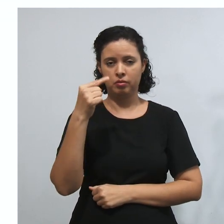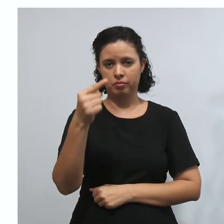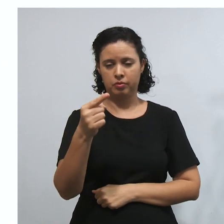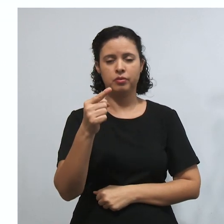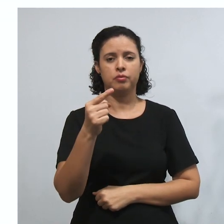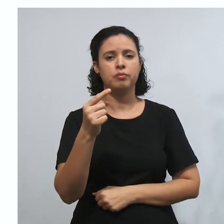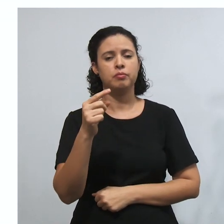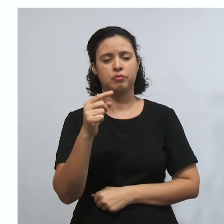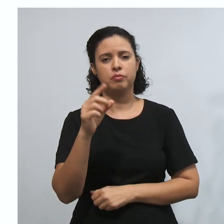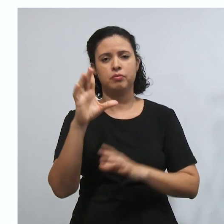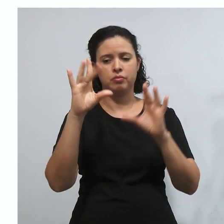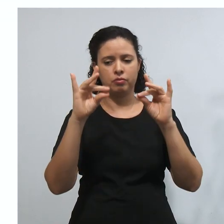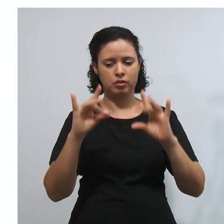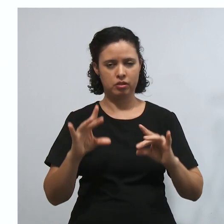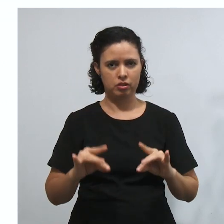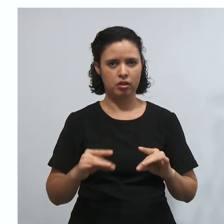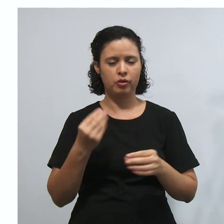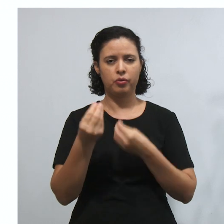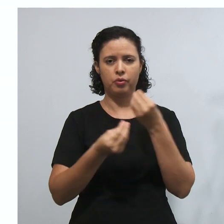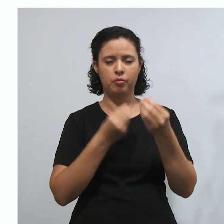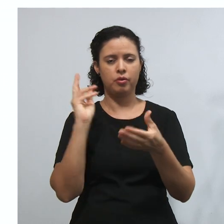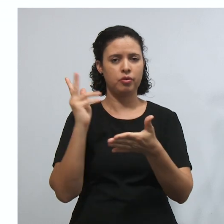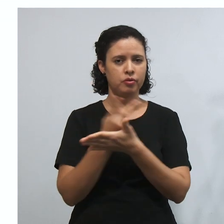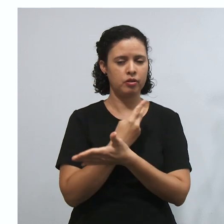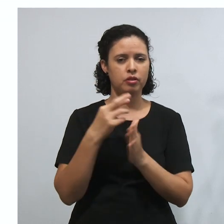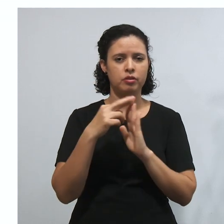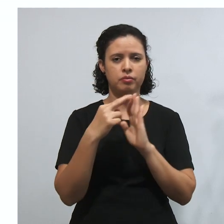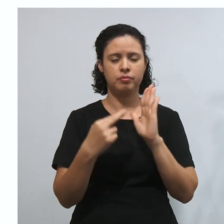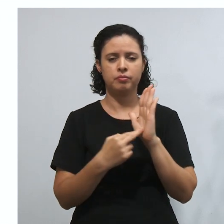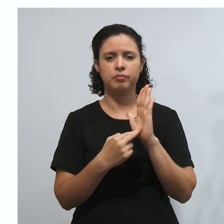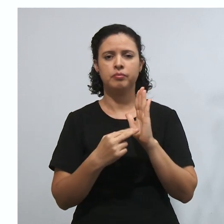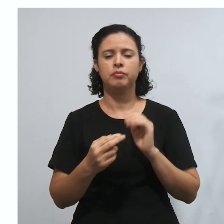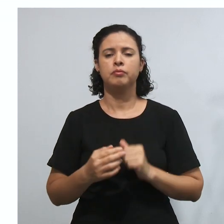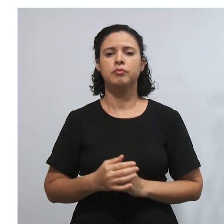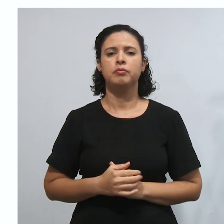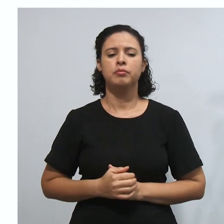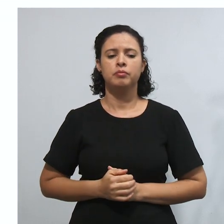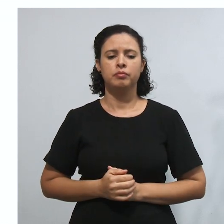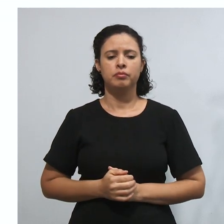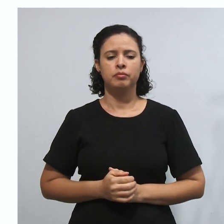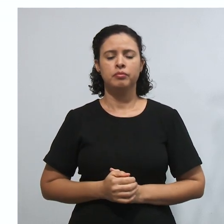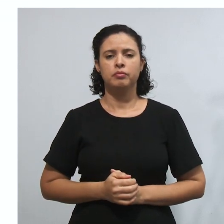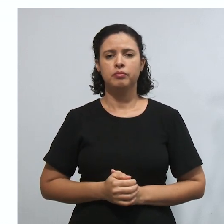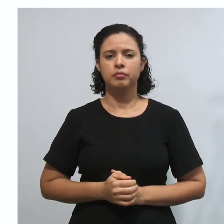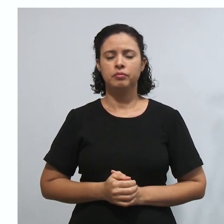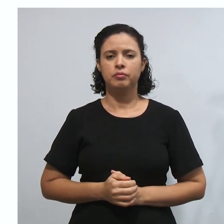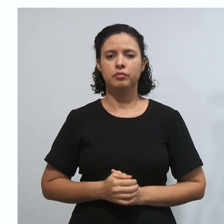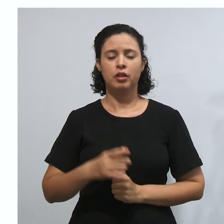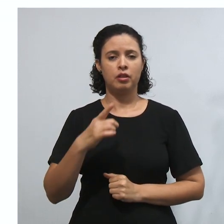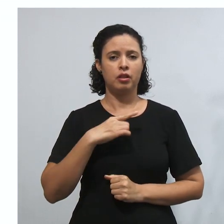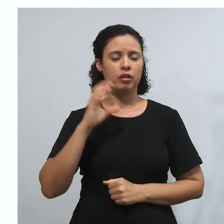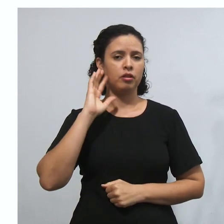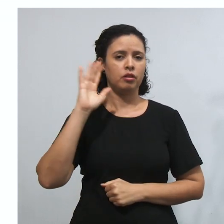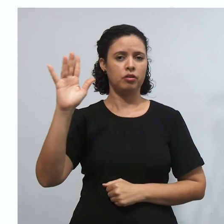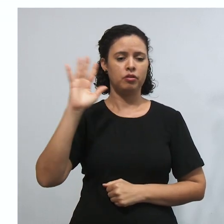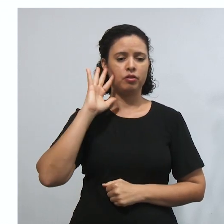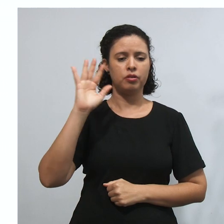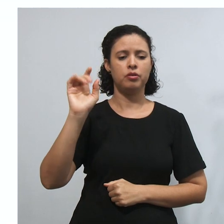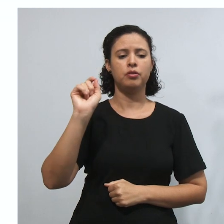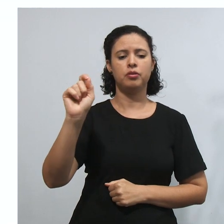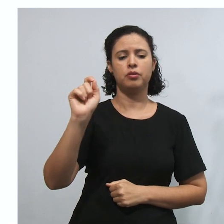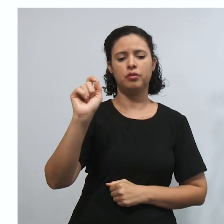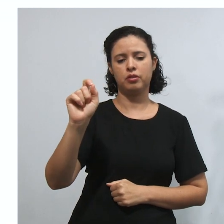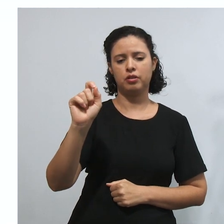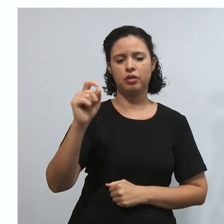dar um detalhezinho, vou te explicar como que funcionam essas regrinhas aqui, tá? Aplica-se aqui a teoria da nulidade segundo a qual